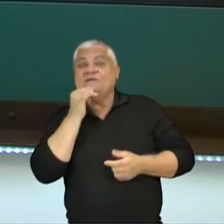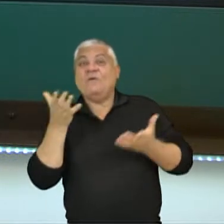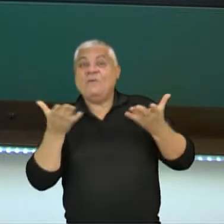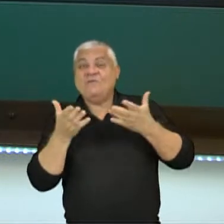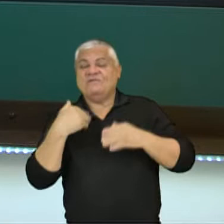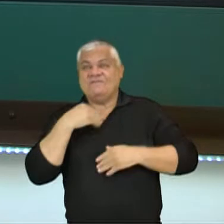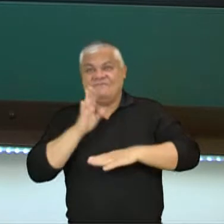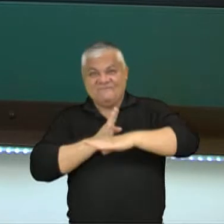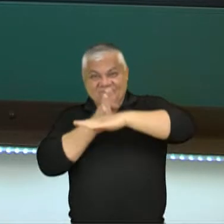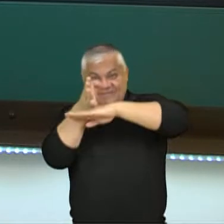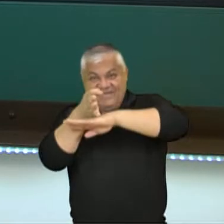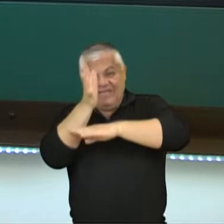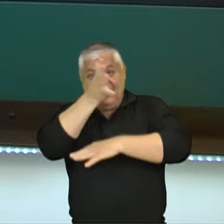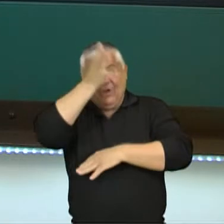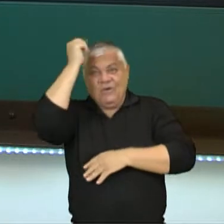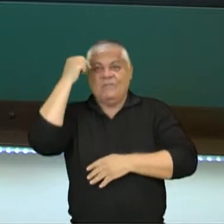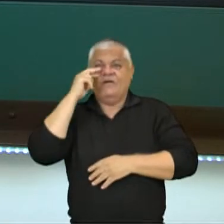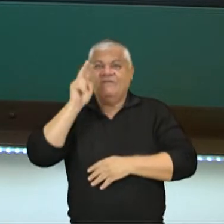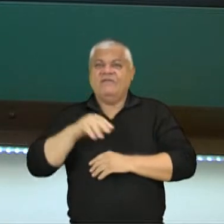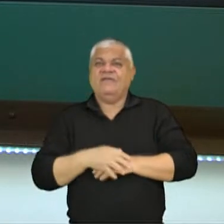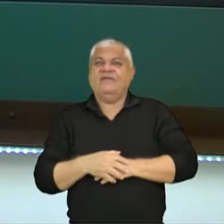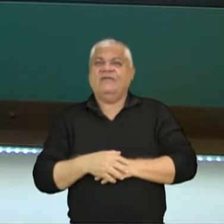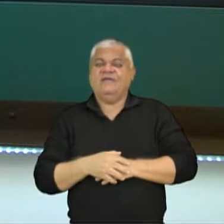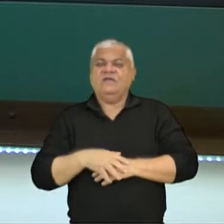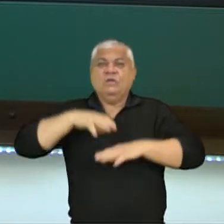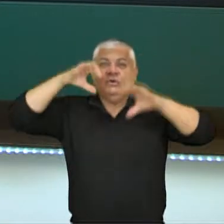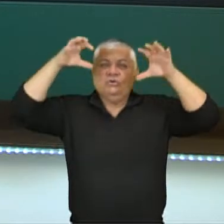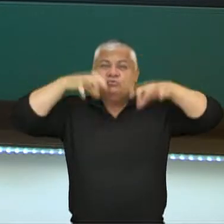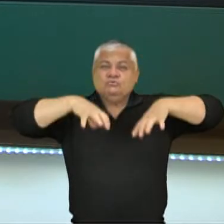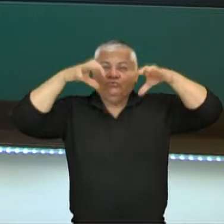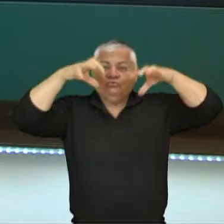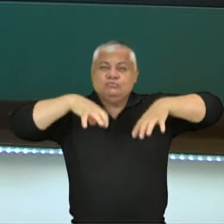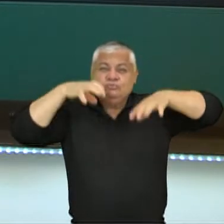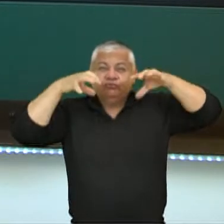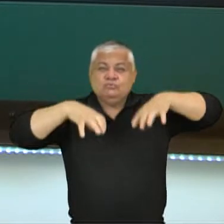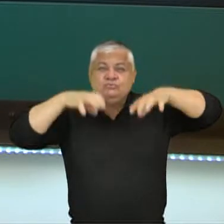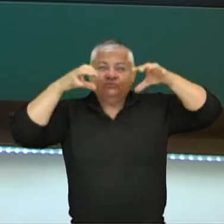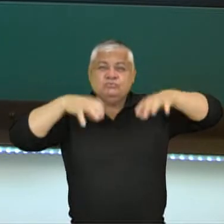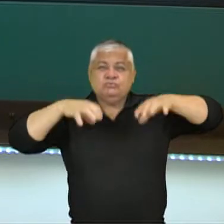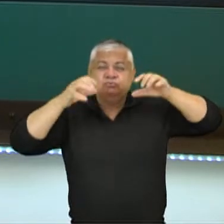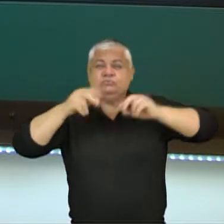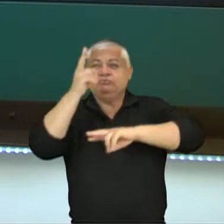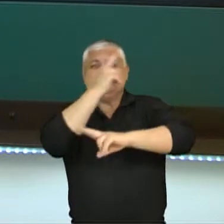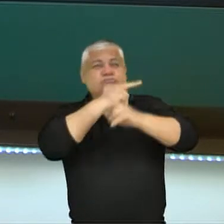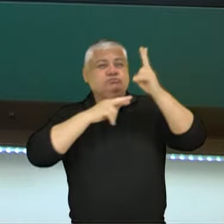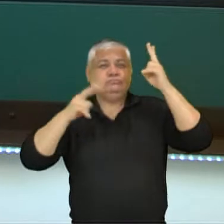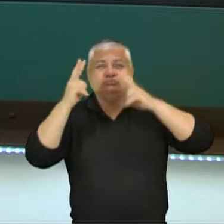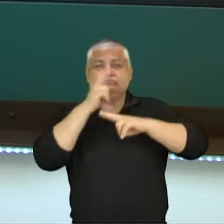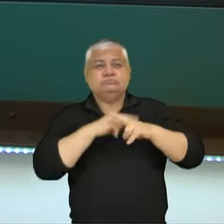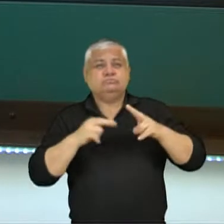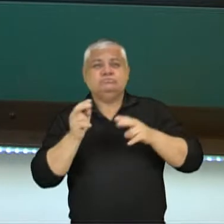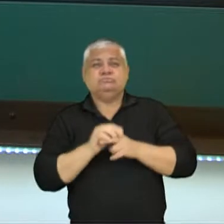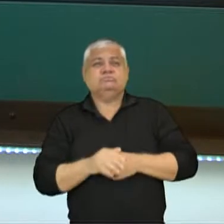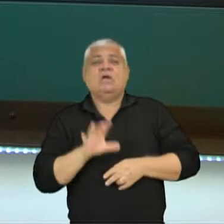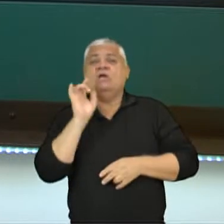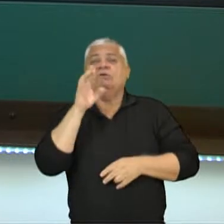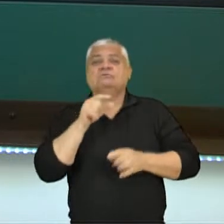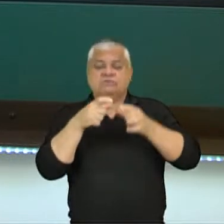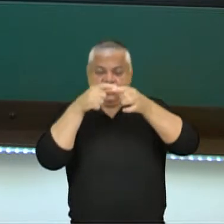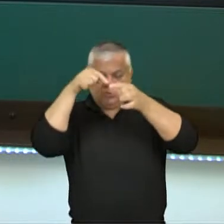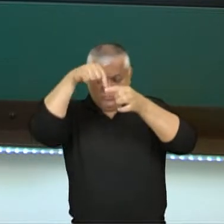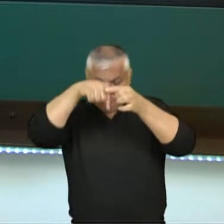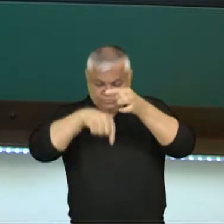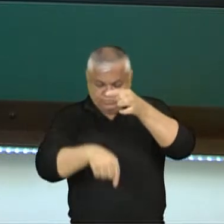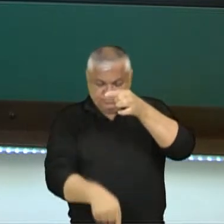for lá em Roma e presenciar, num dia de chuva, o incrível que pareça, pode ter vento, pode ser uma tempestade, vai molhar somente a parte do